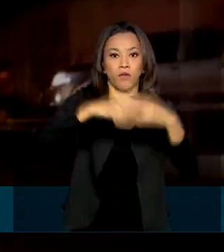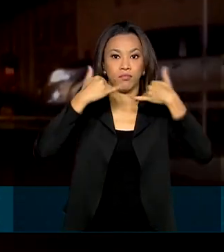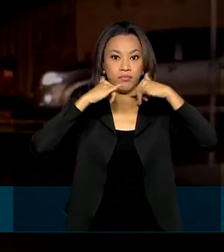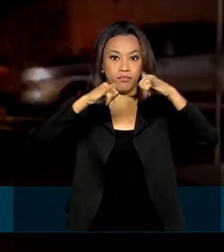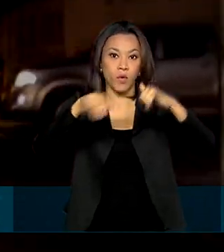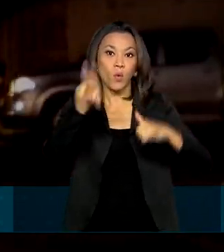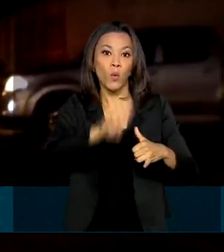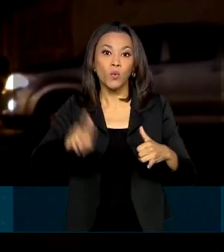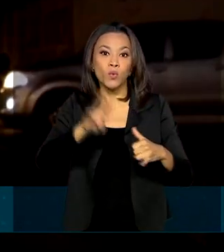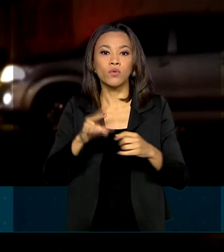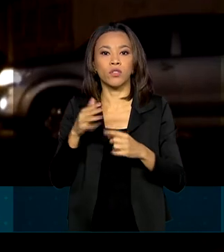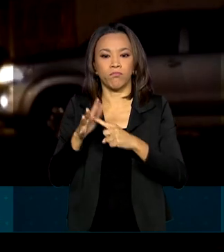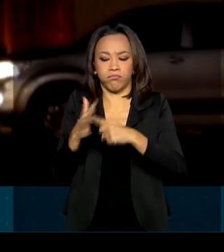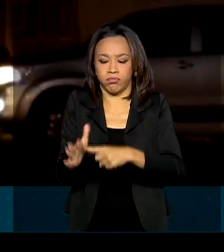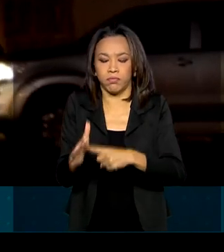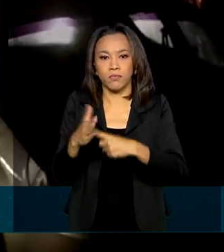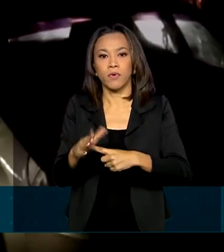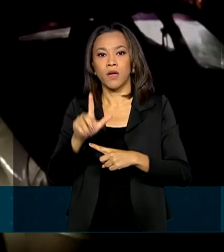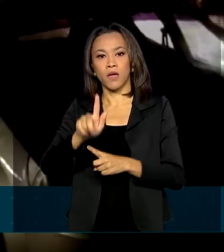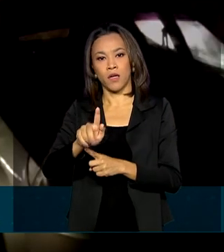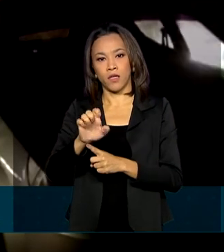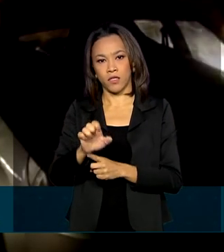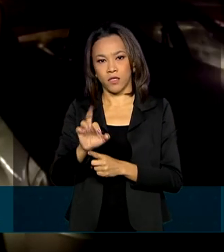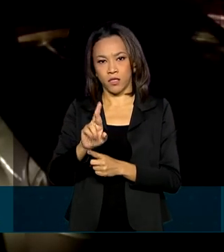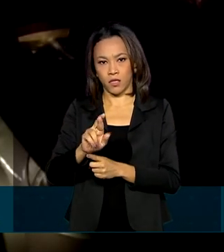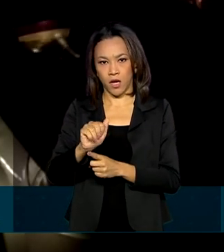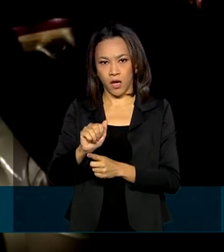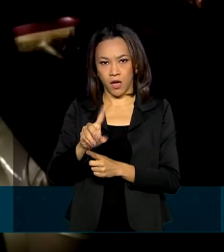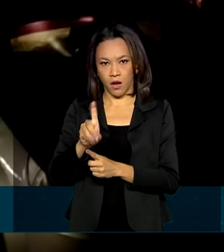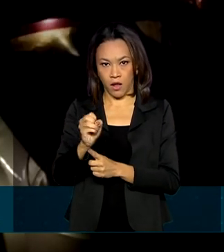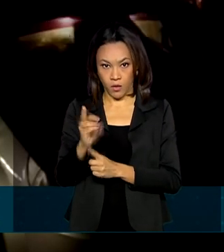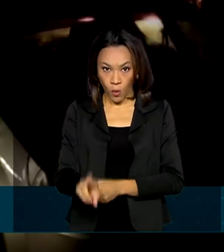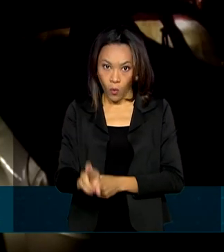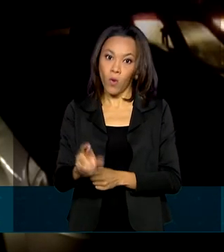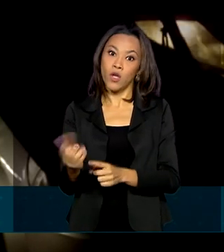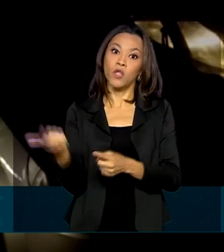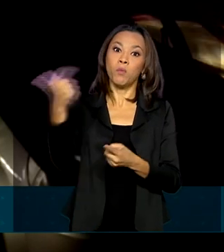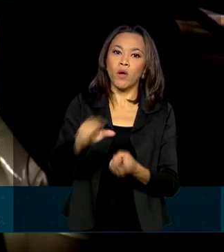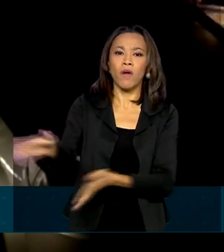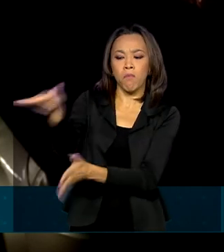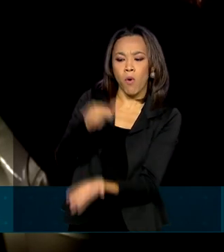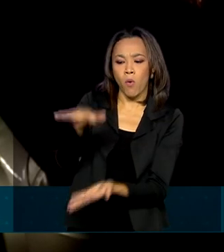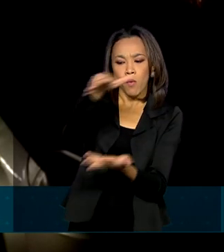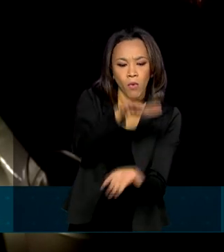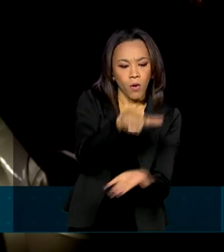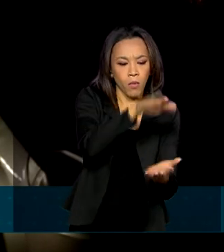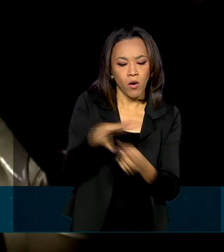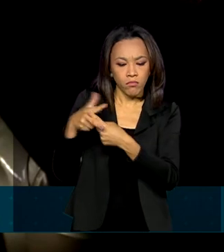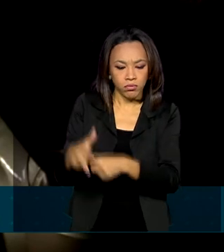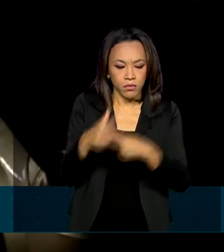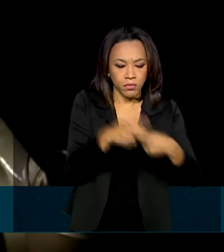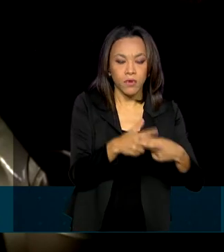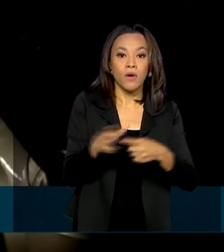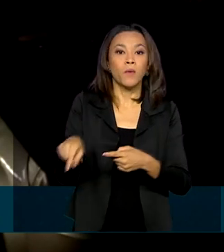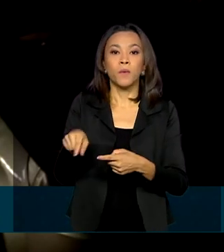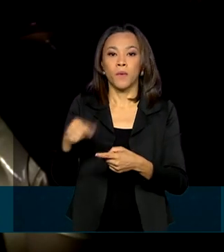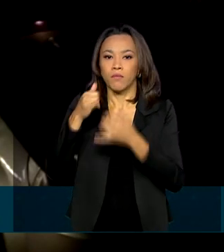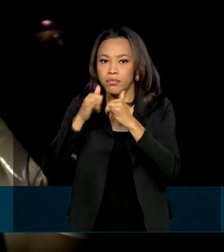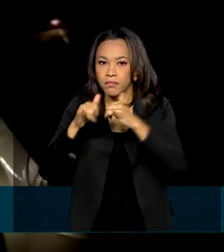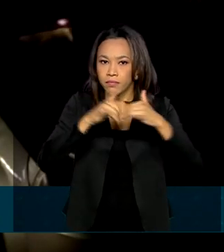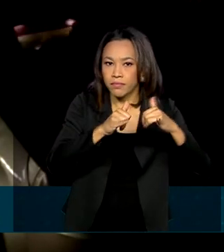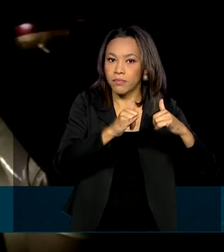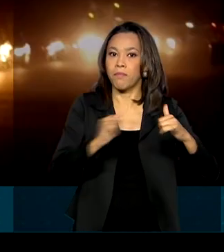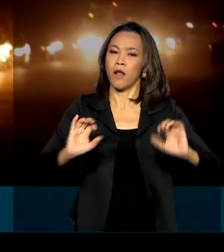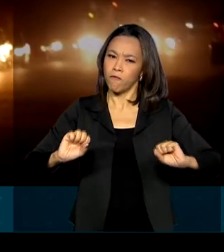o uso de geradores. E nos próximos dias, novos equipamentos chegarão à capital Macapá para fortalecer o sistema.